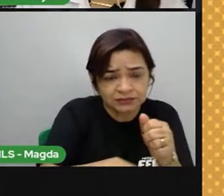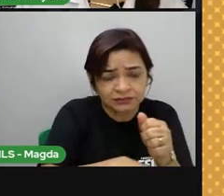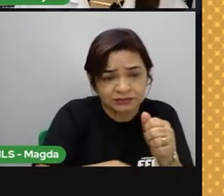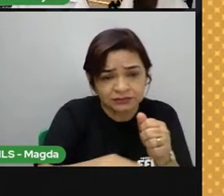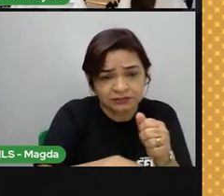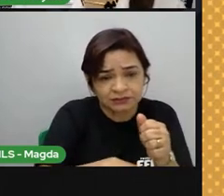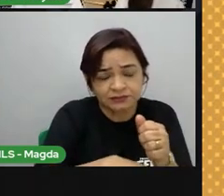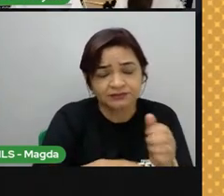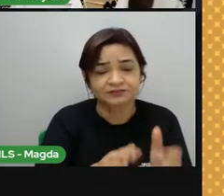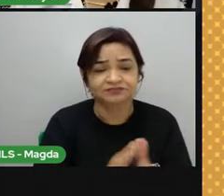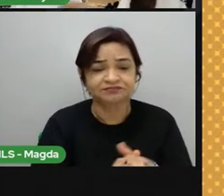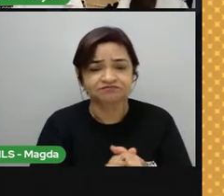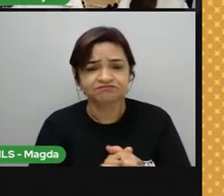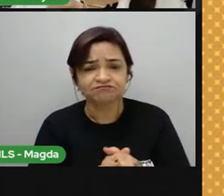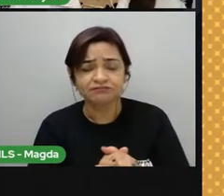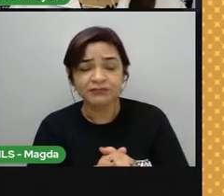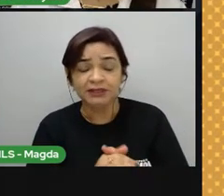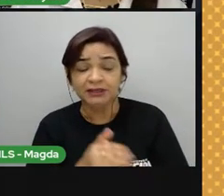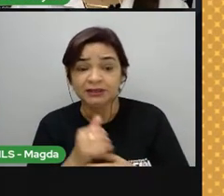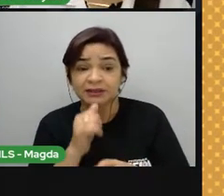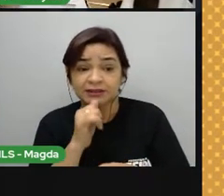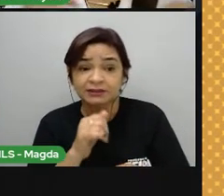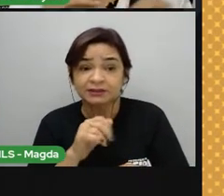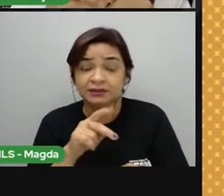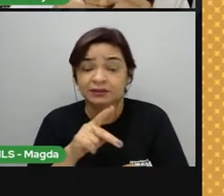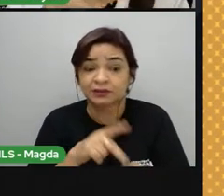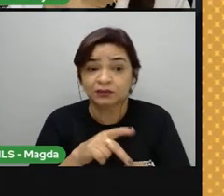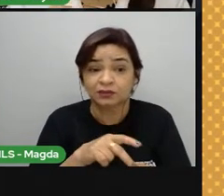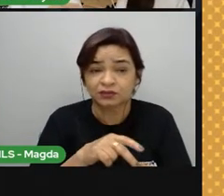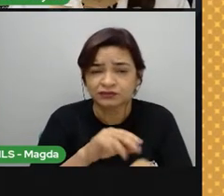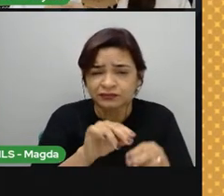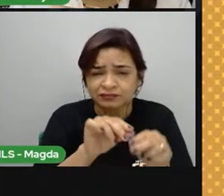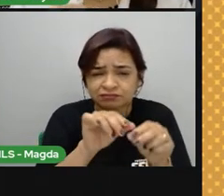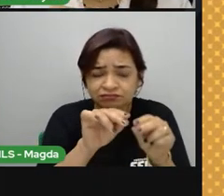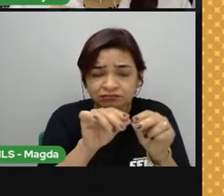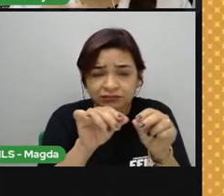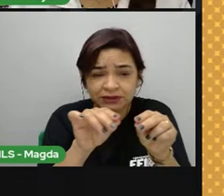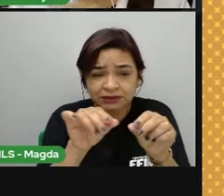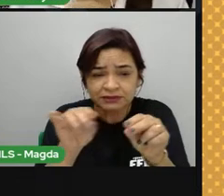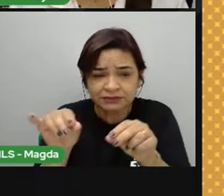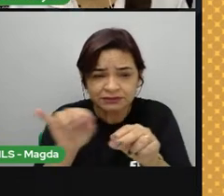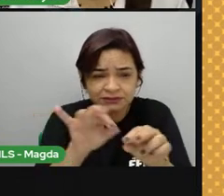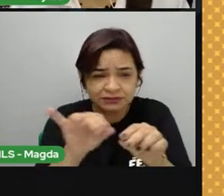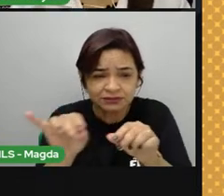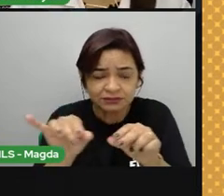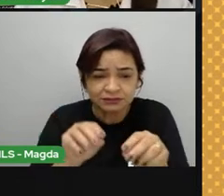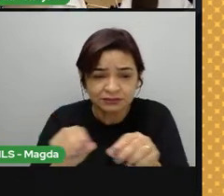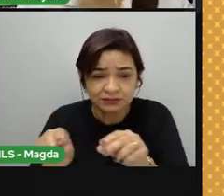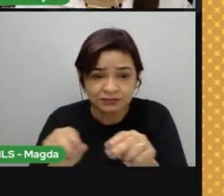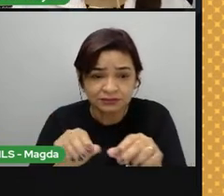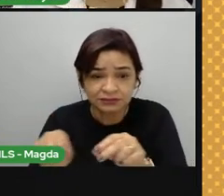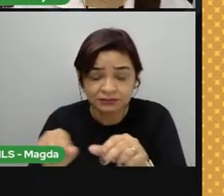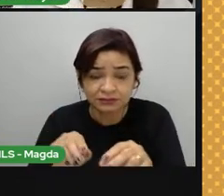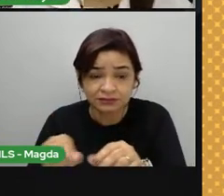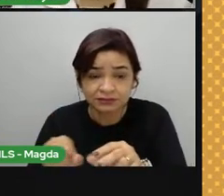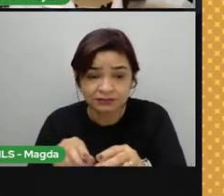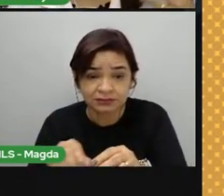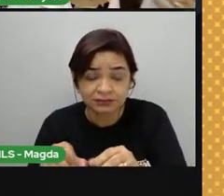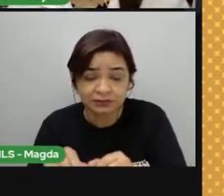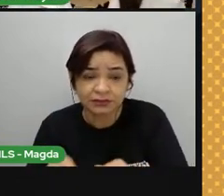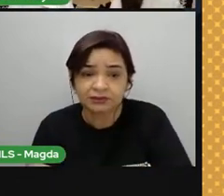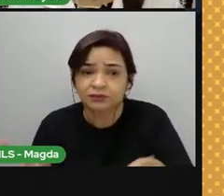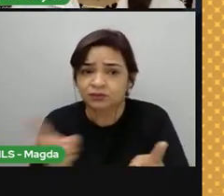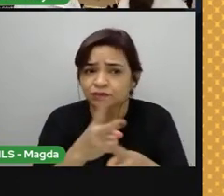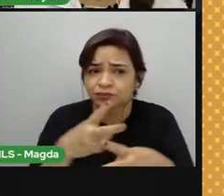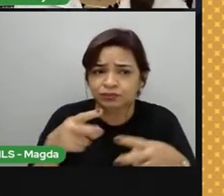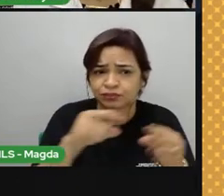vizinhas. Então, a rocha, ela se fragmenta. Esses pedacinhos ali, esses fragmentos da rocha, eles são carregados pelo vento,